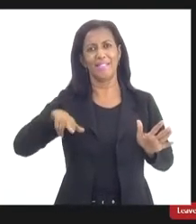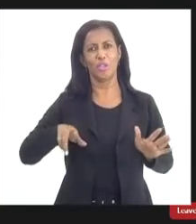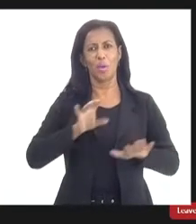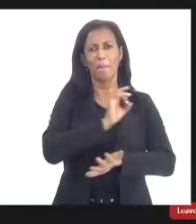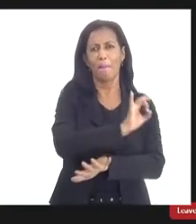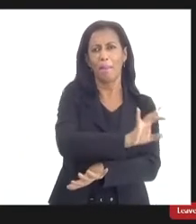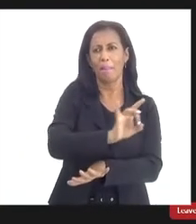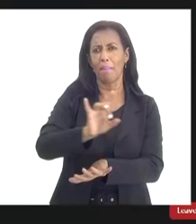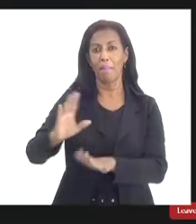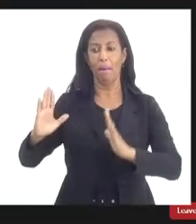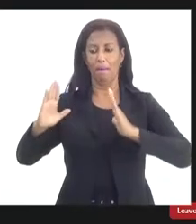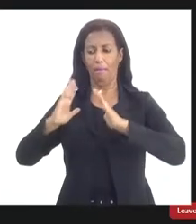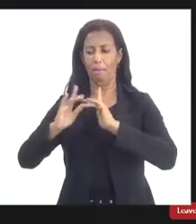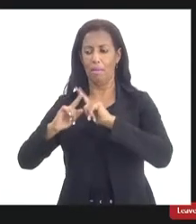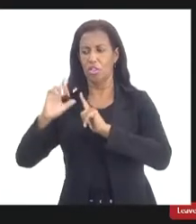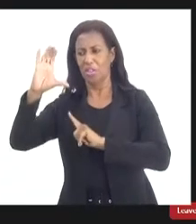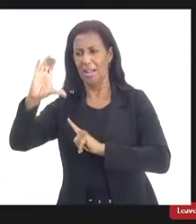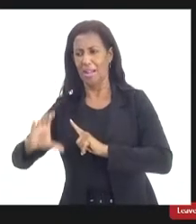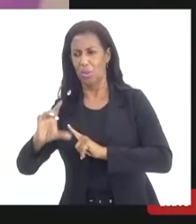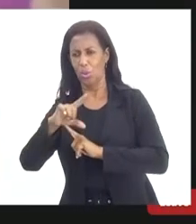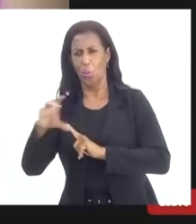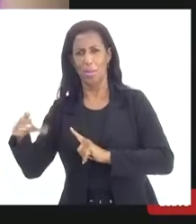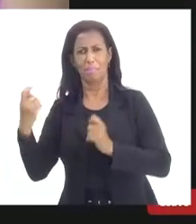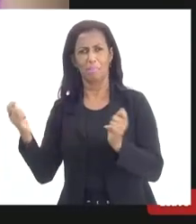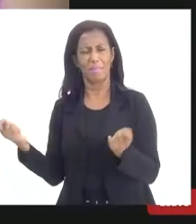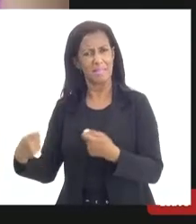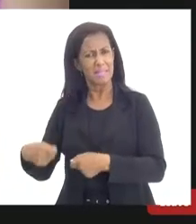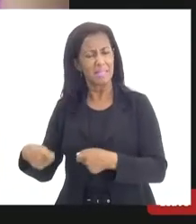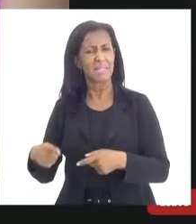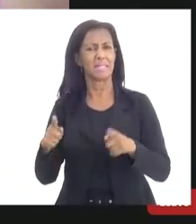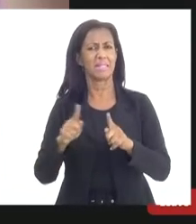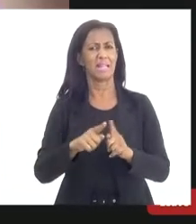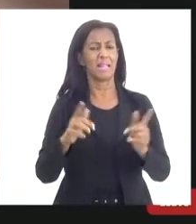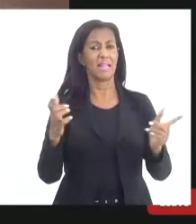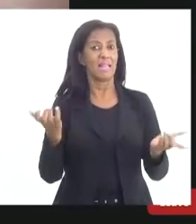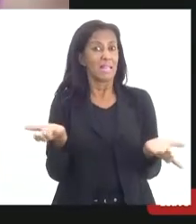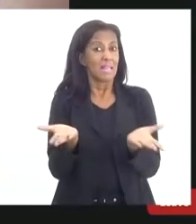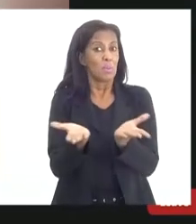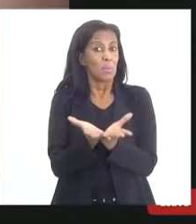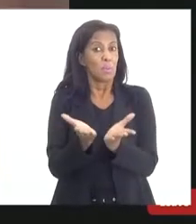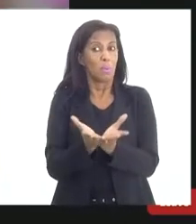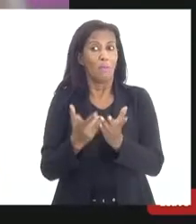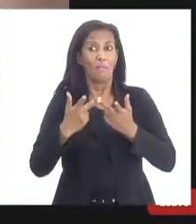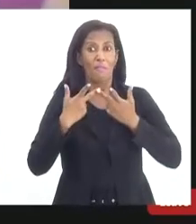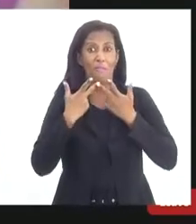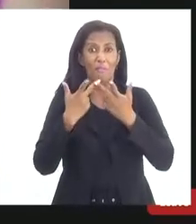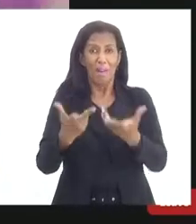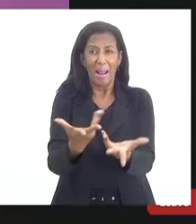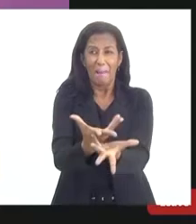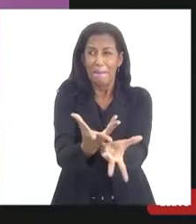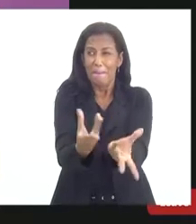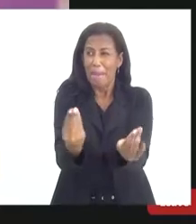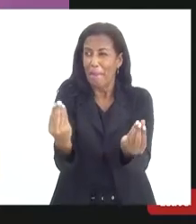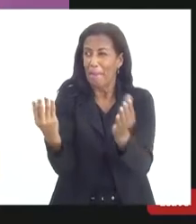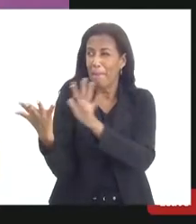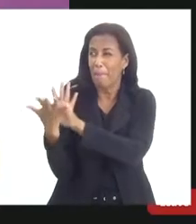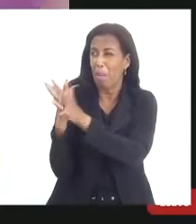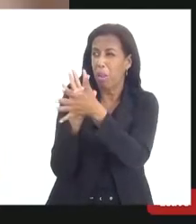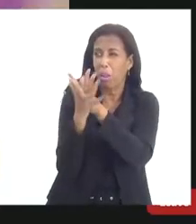a igreja católica tem que abraçar a igreja evangélica que fala para mil pessoas